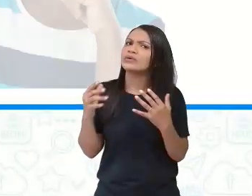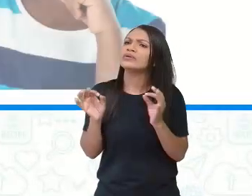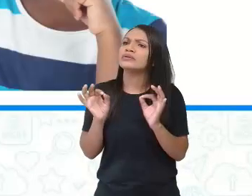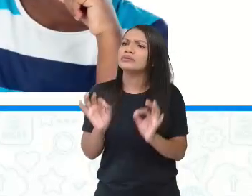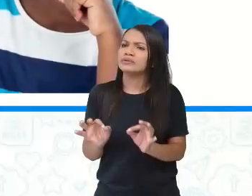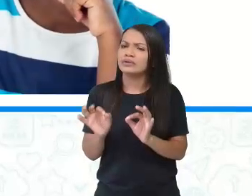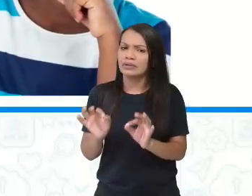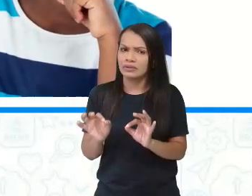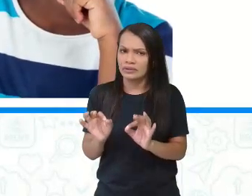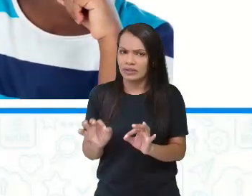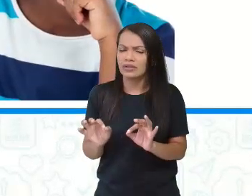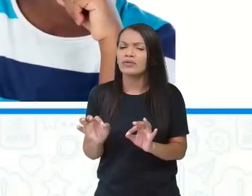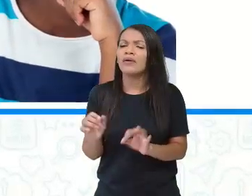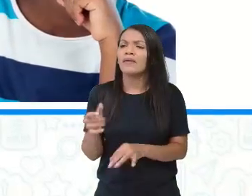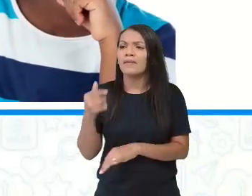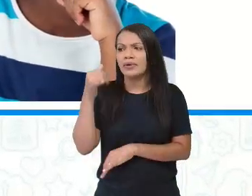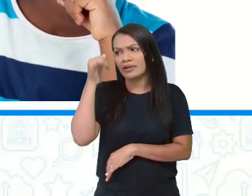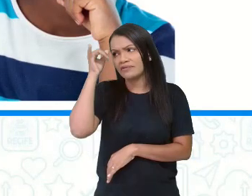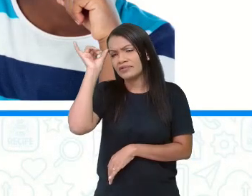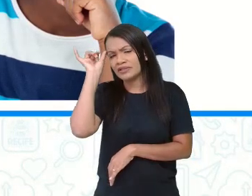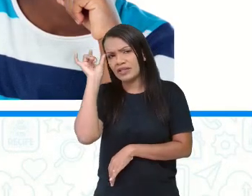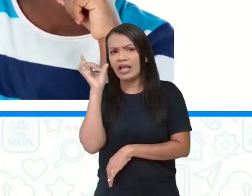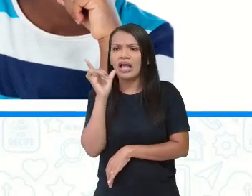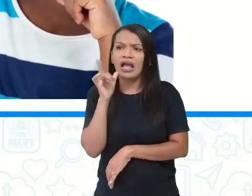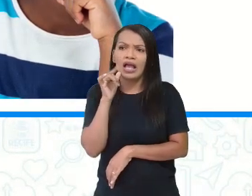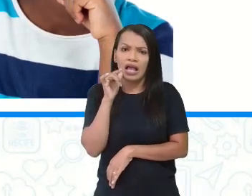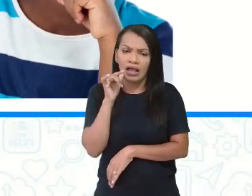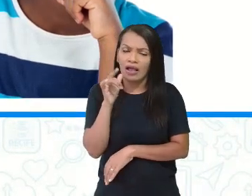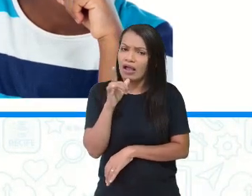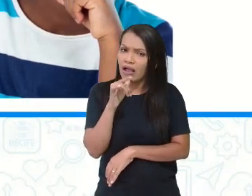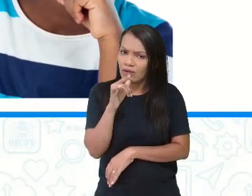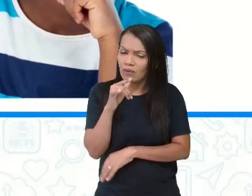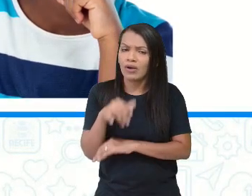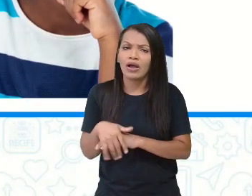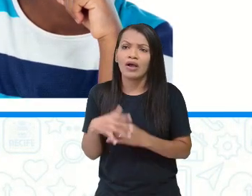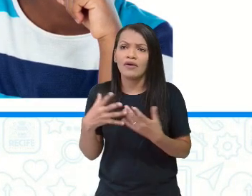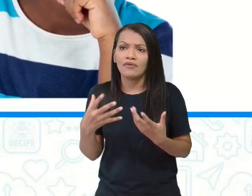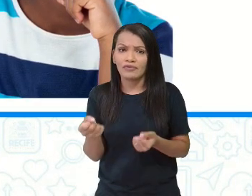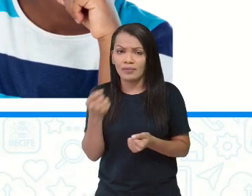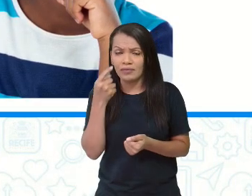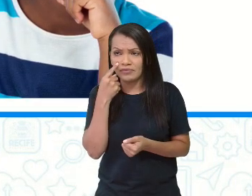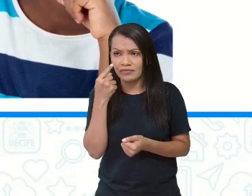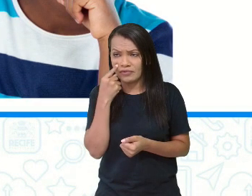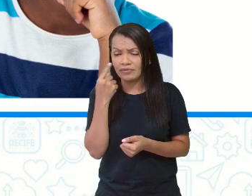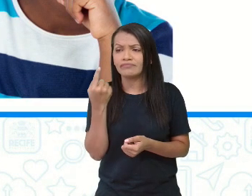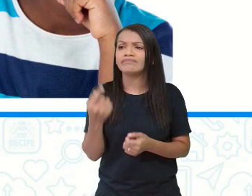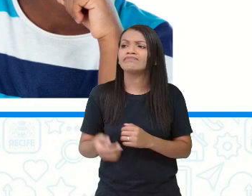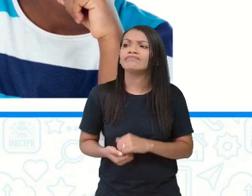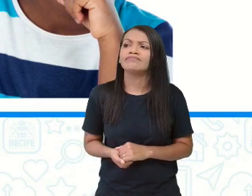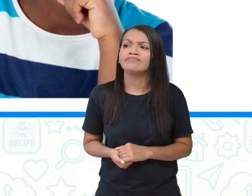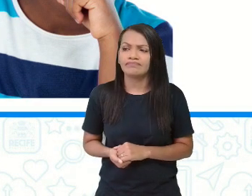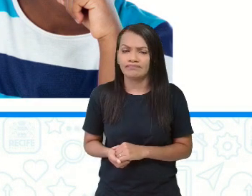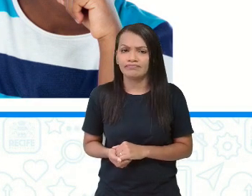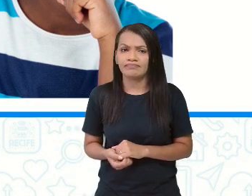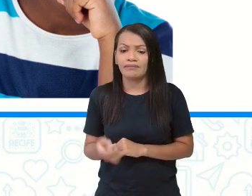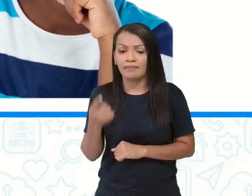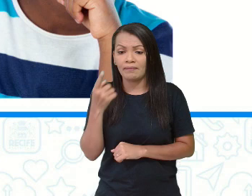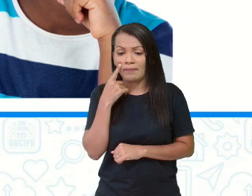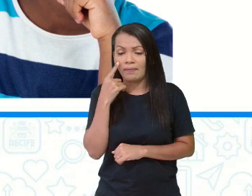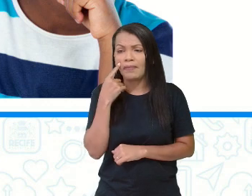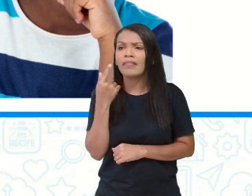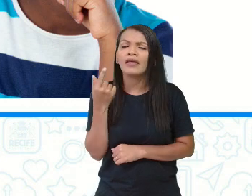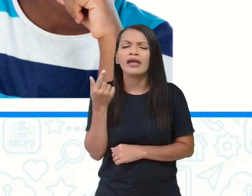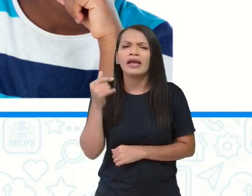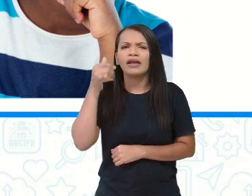aí de água. Então, vamos ver o impacto. Ou a economia da